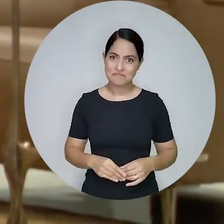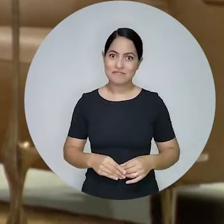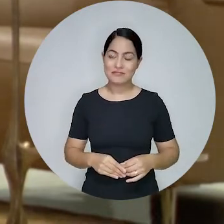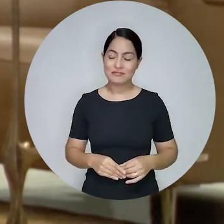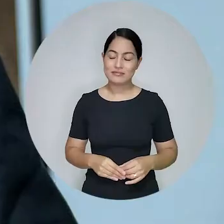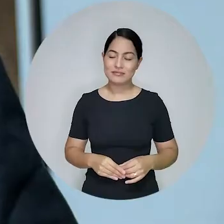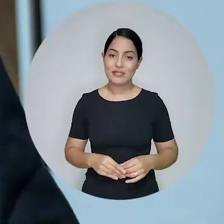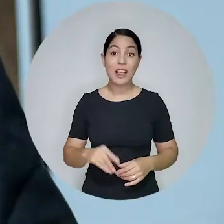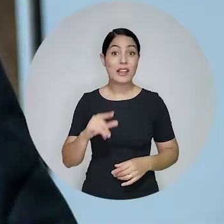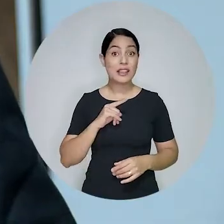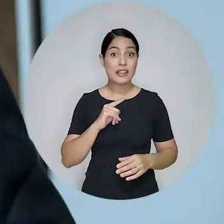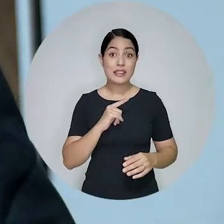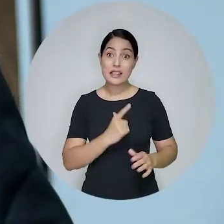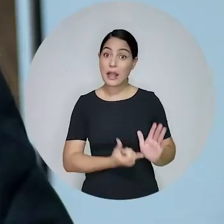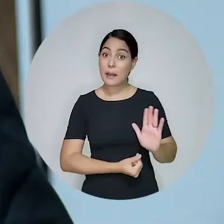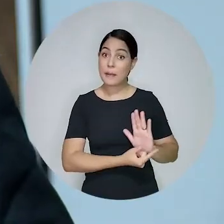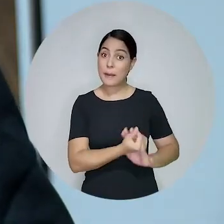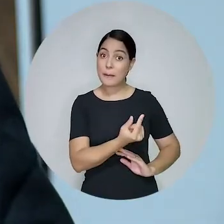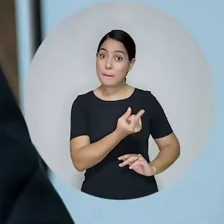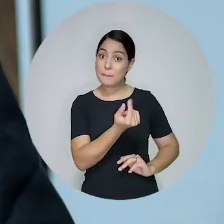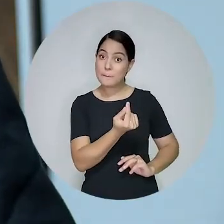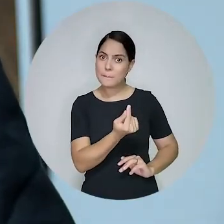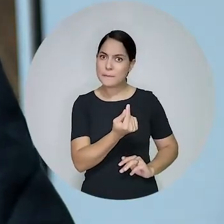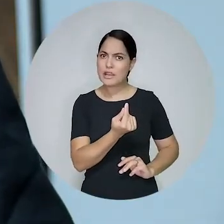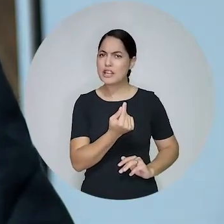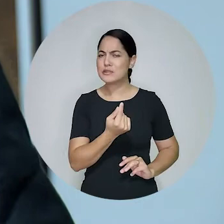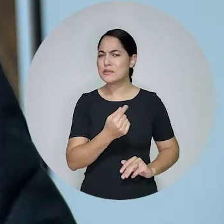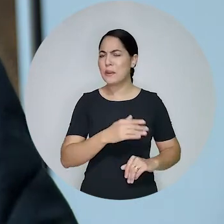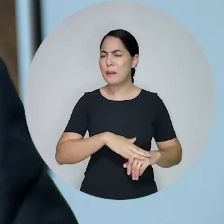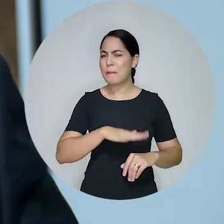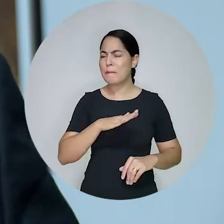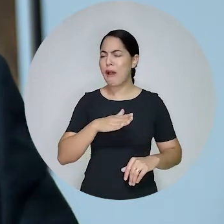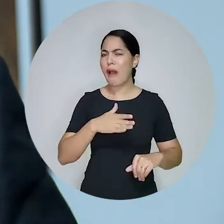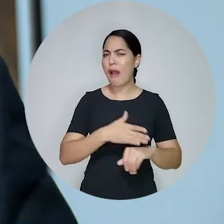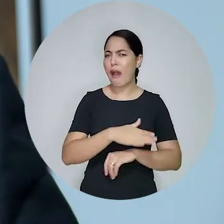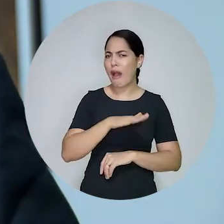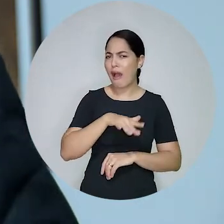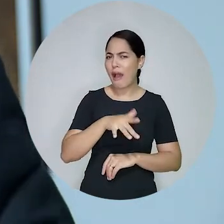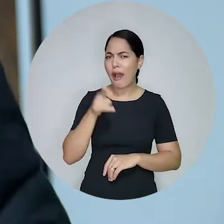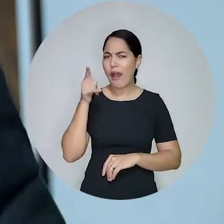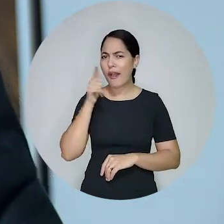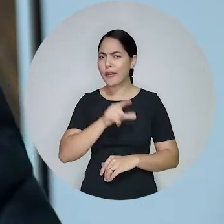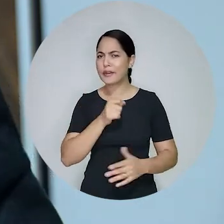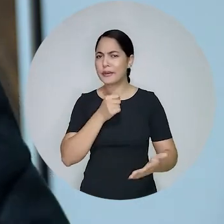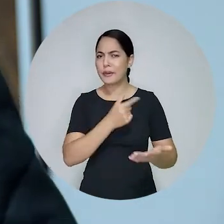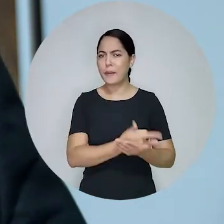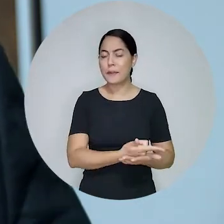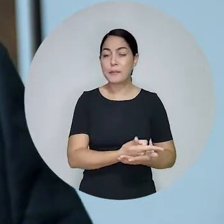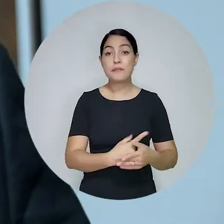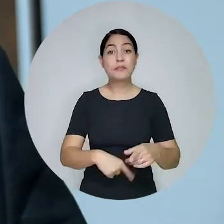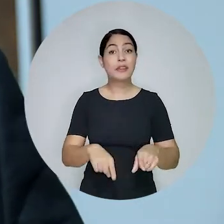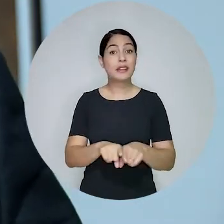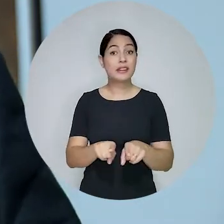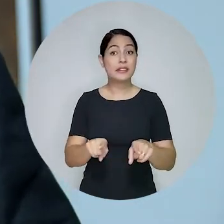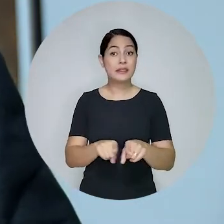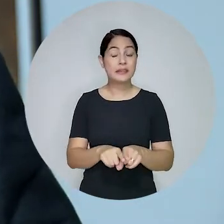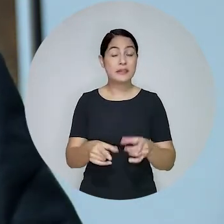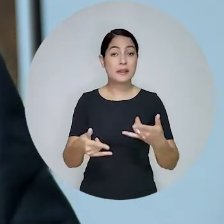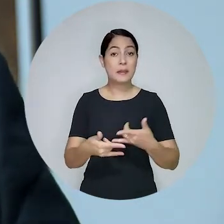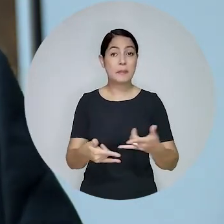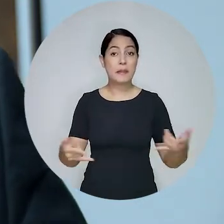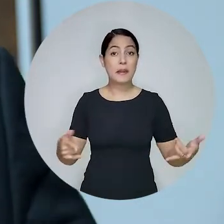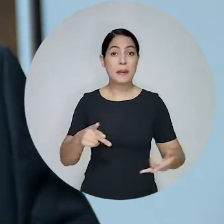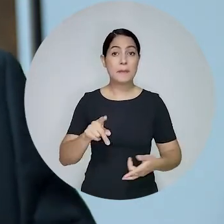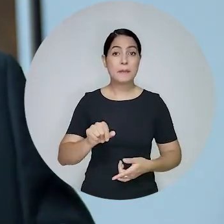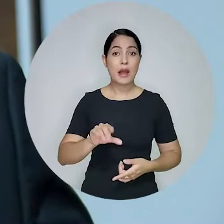advocacia. A plataforma possibilita que o advogado tenha preços mais acessíveis e vantagem na contratação de pacotes. Isso